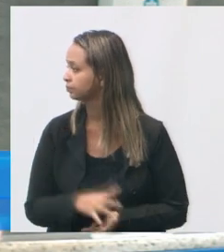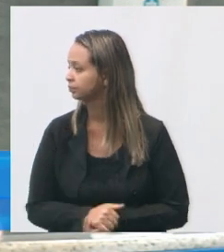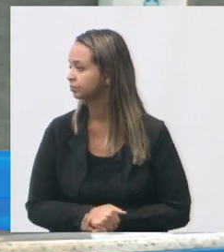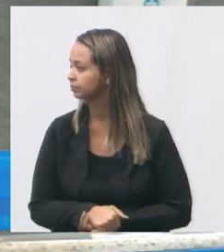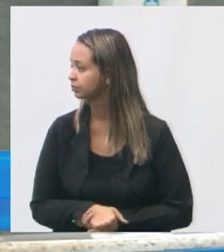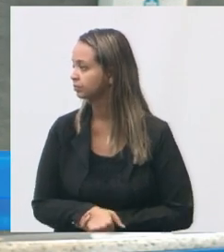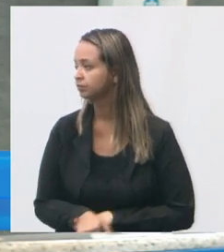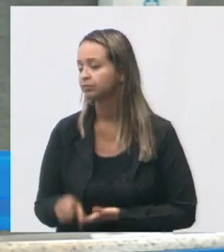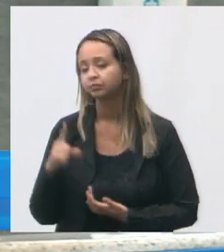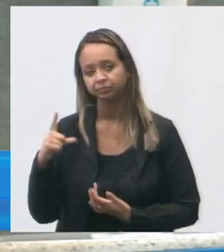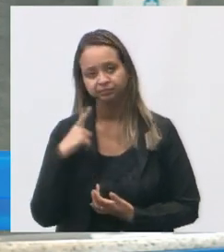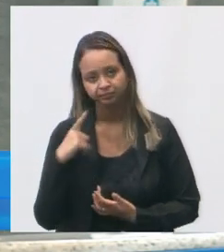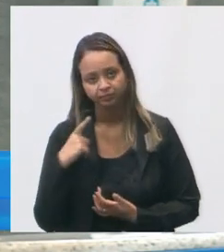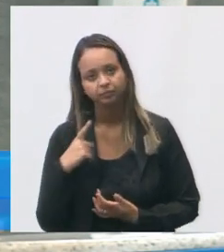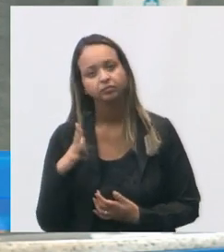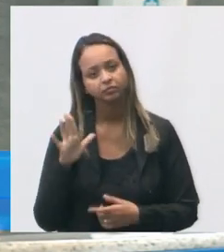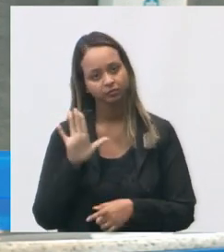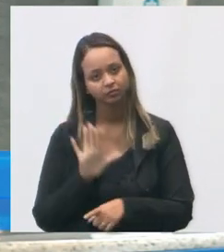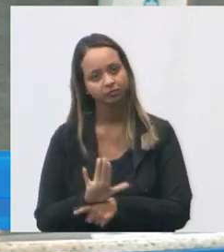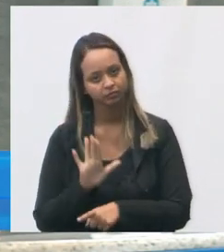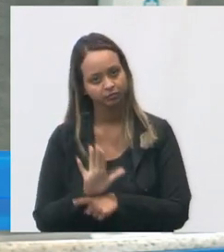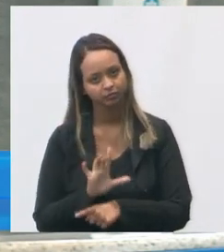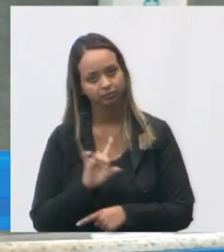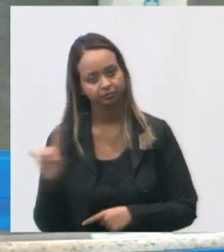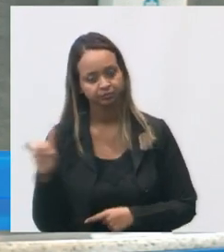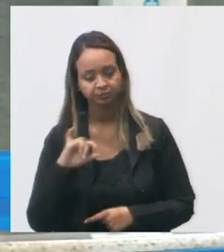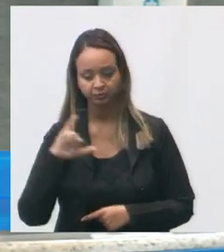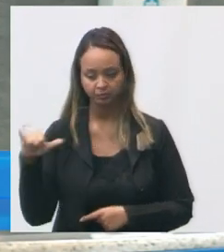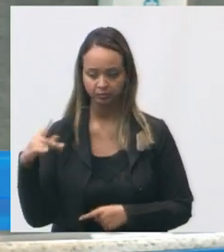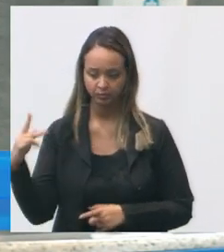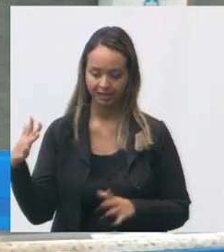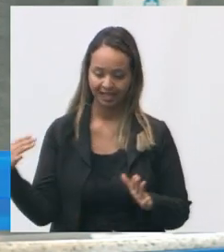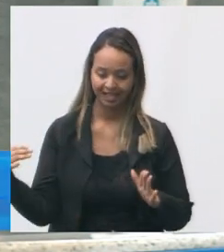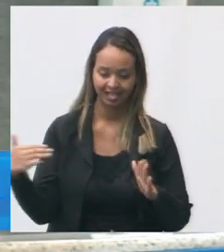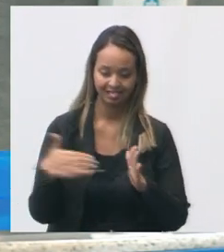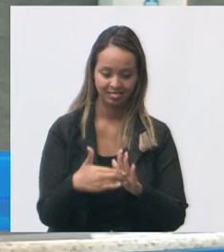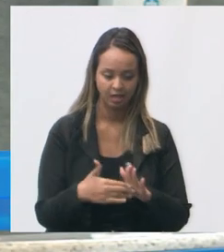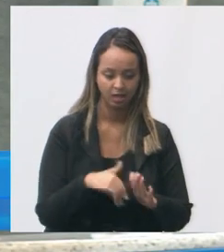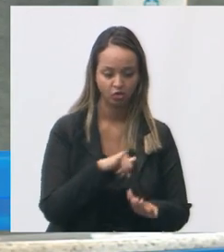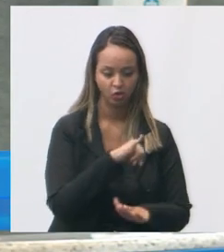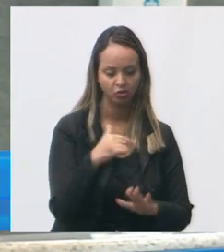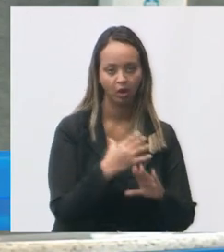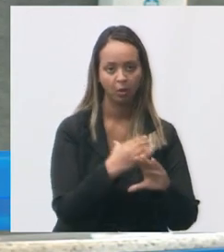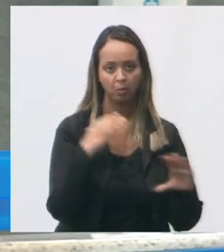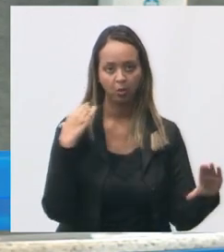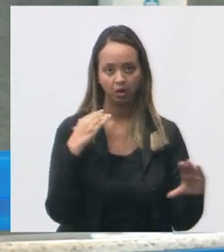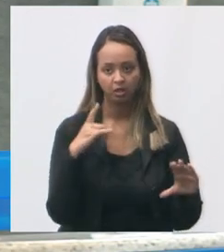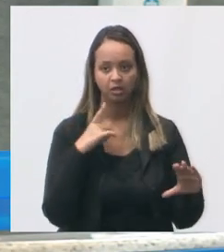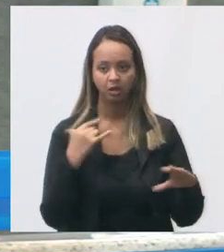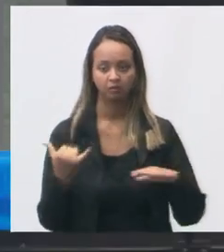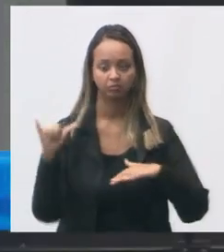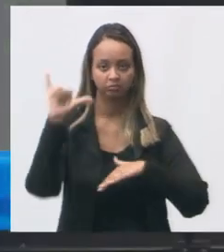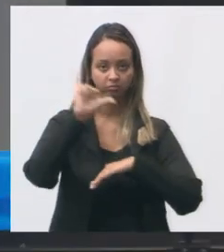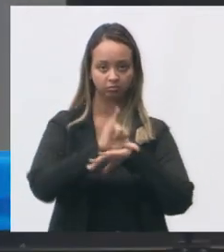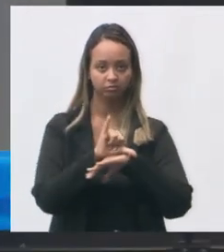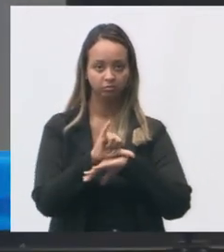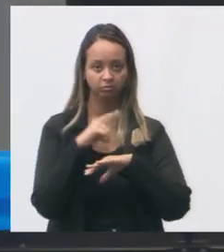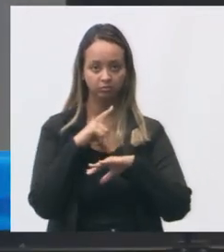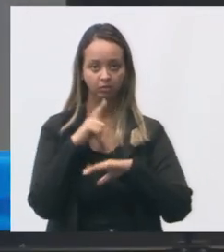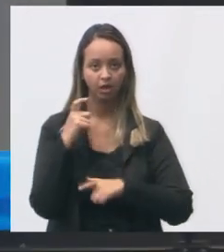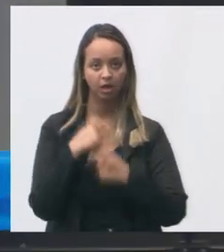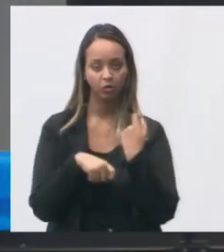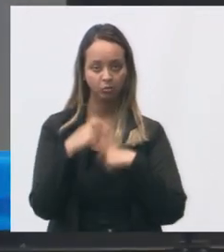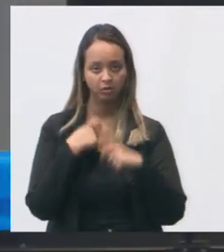atende aos moradores de Jardim da Penha de Pontal de Camburi é um imóvel próprio no pavimento superior são localizadas as salas